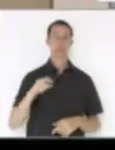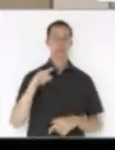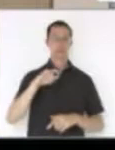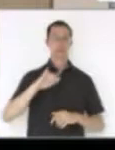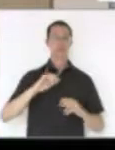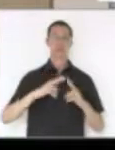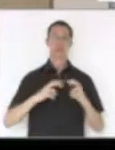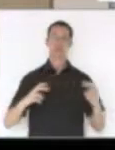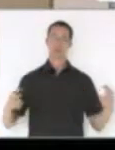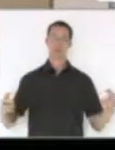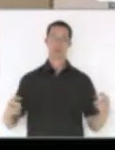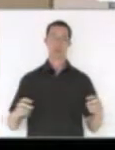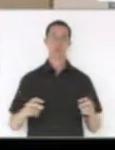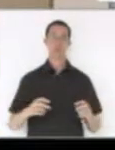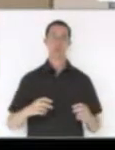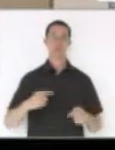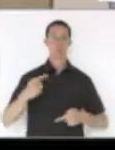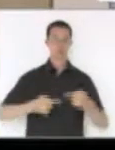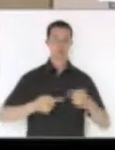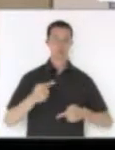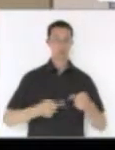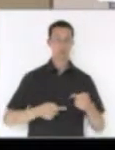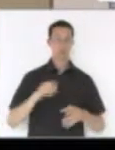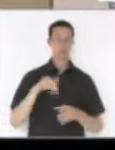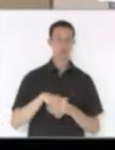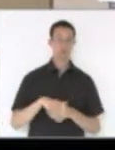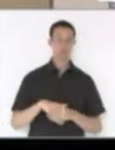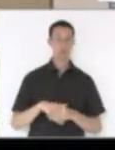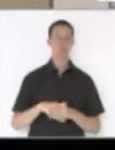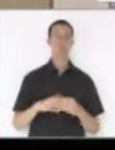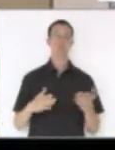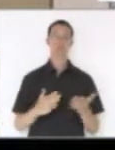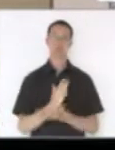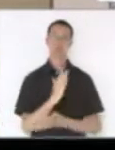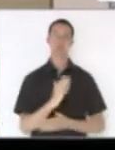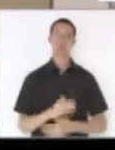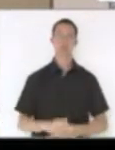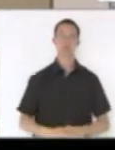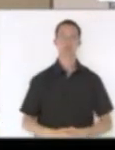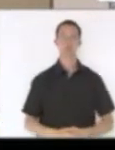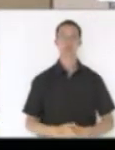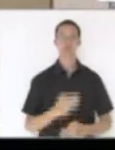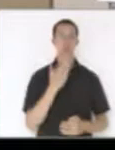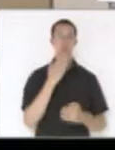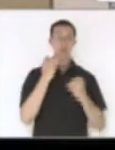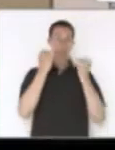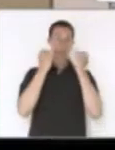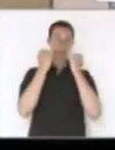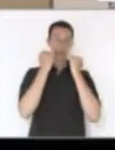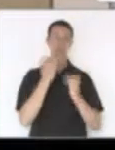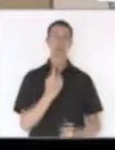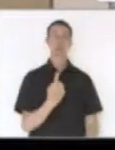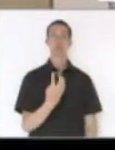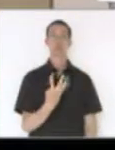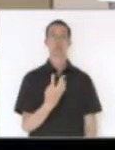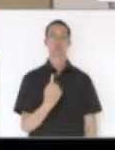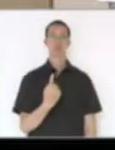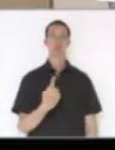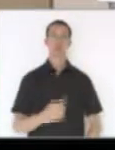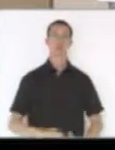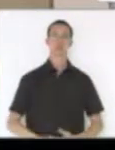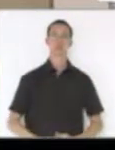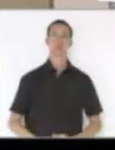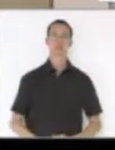discutir em votação, quem tiver de acordo permaneça como está aprovado. Pedido de informação 141,